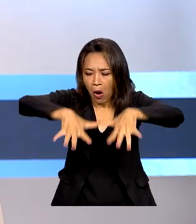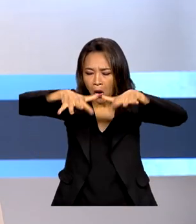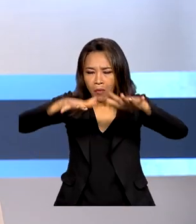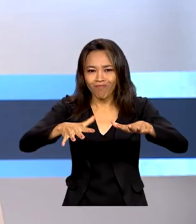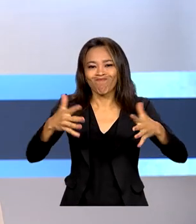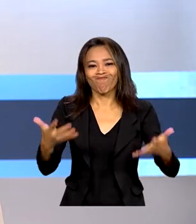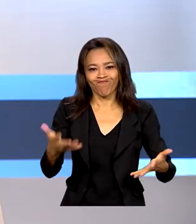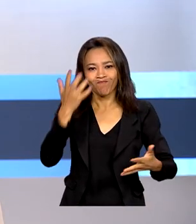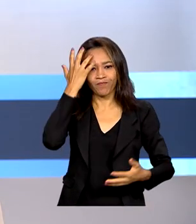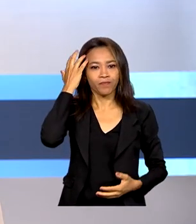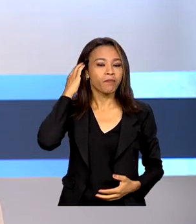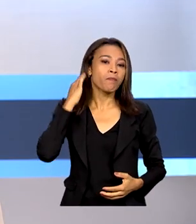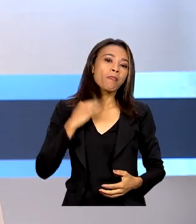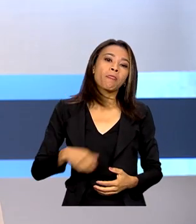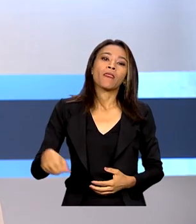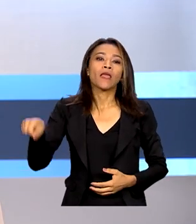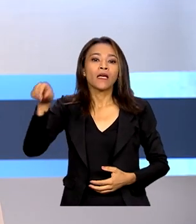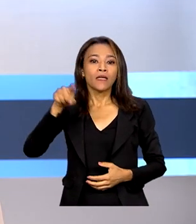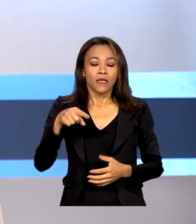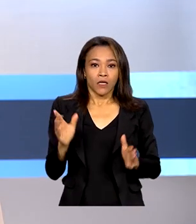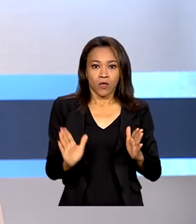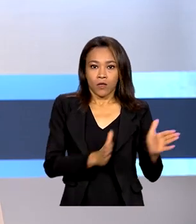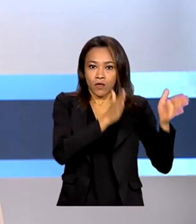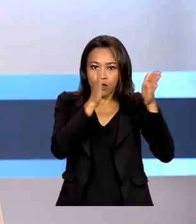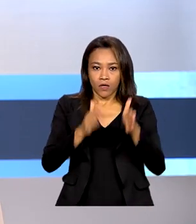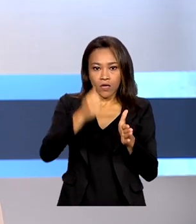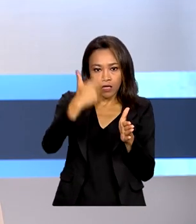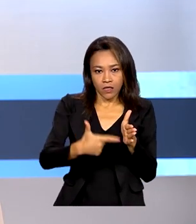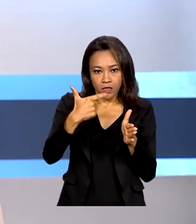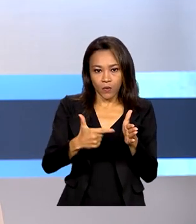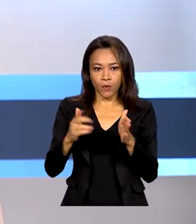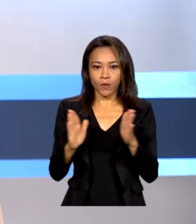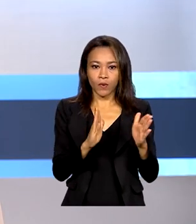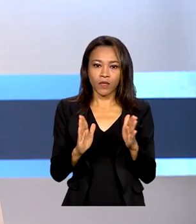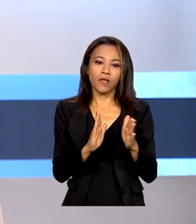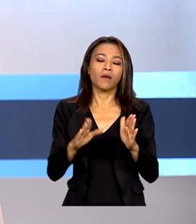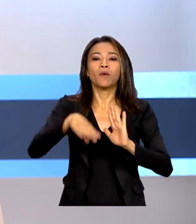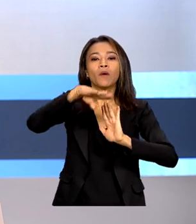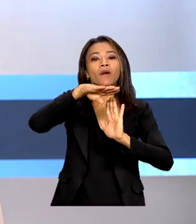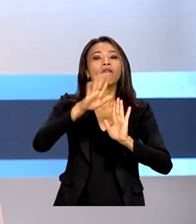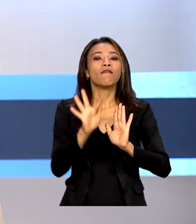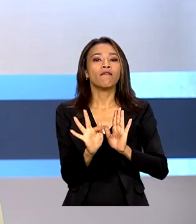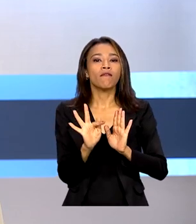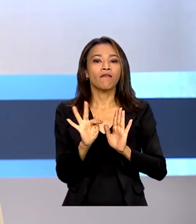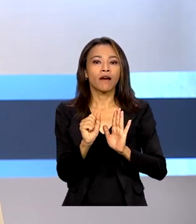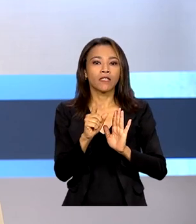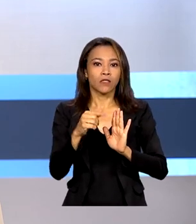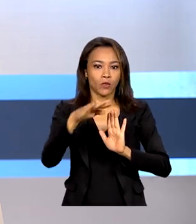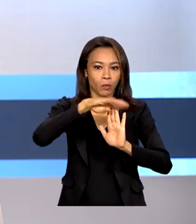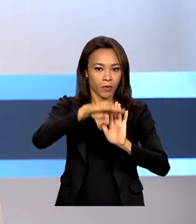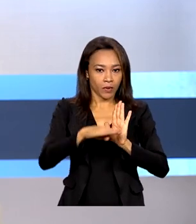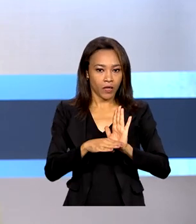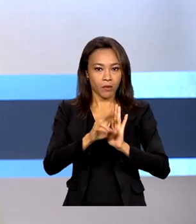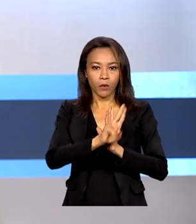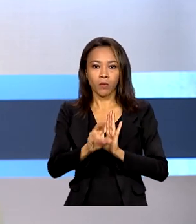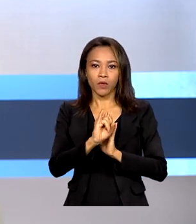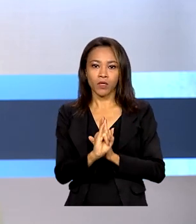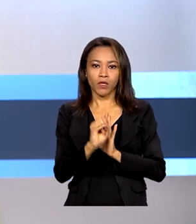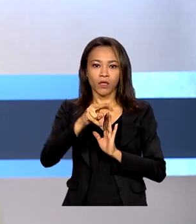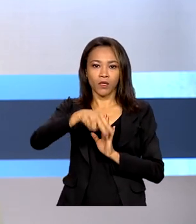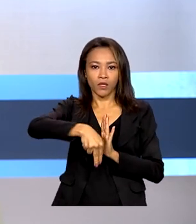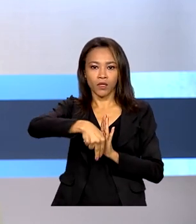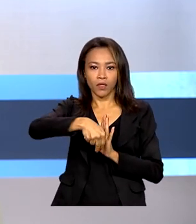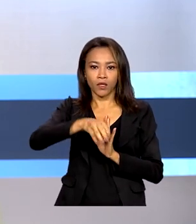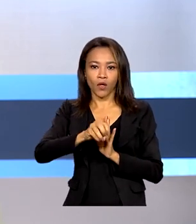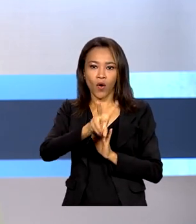A segunda fase do programa Inova Mais, de incentivo à economia verde, vai contar com quase 150